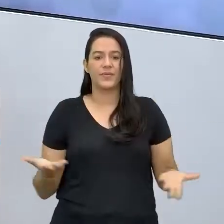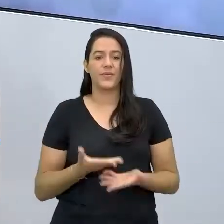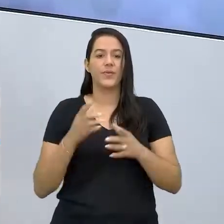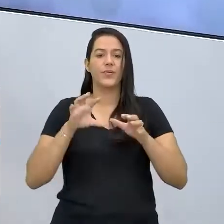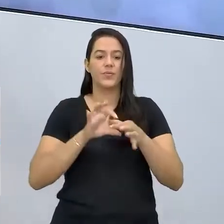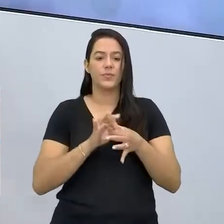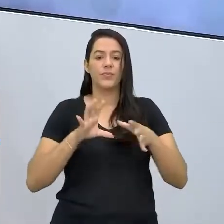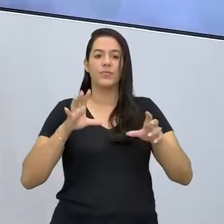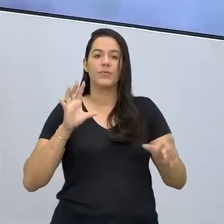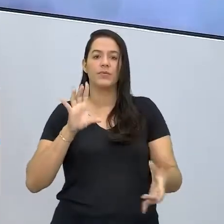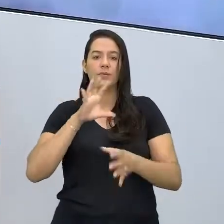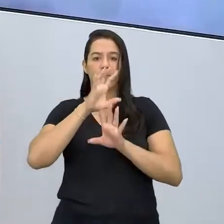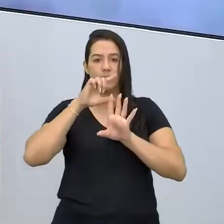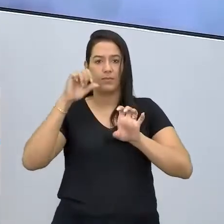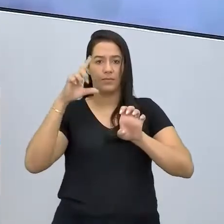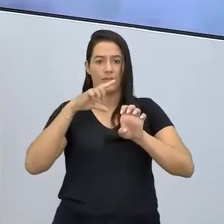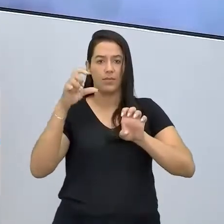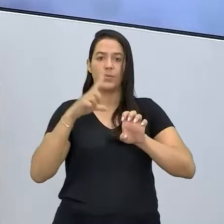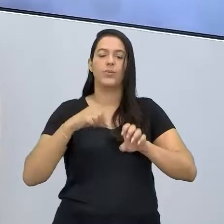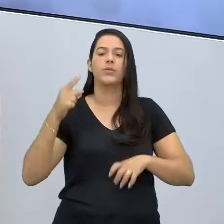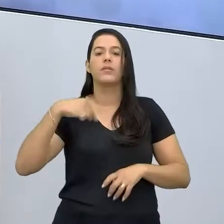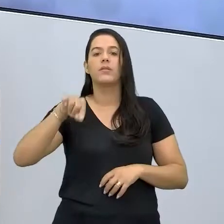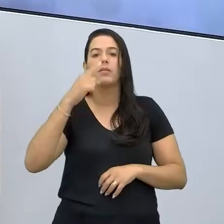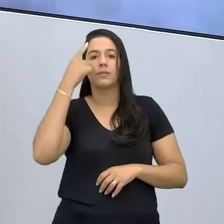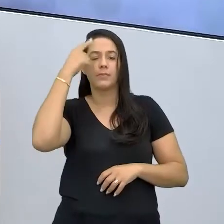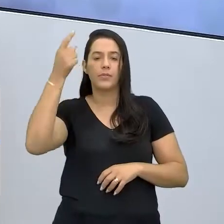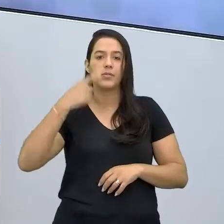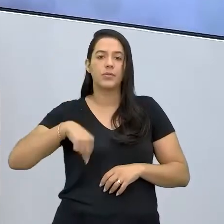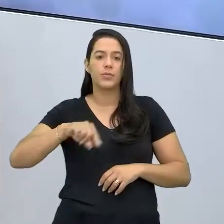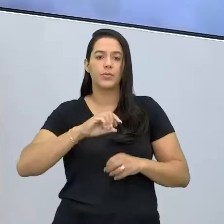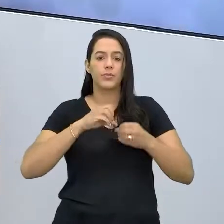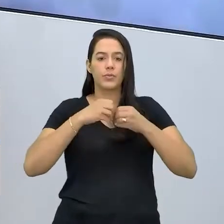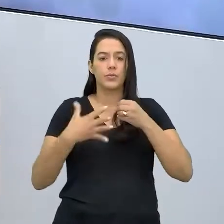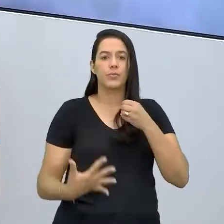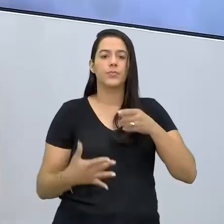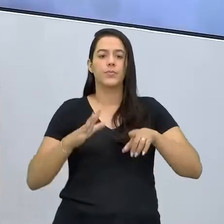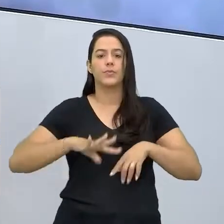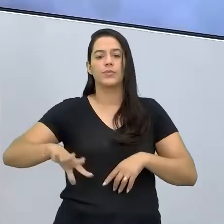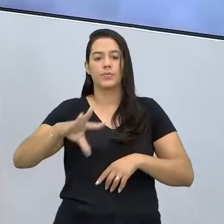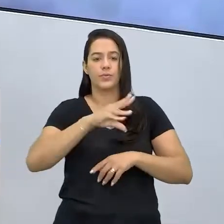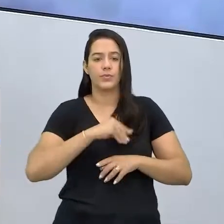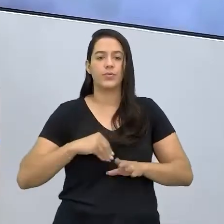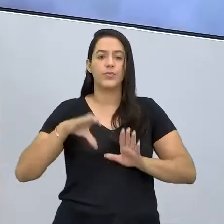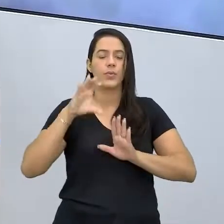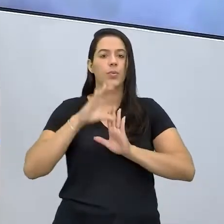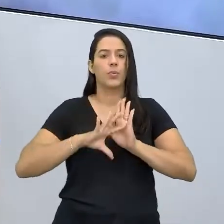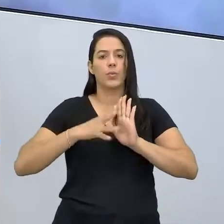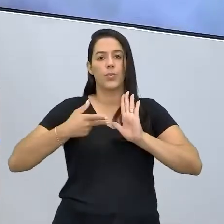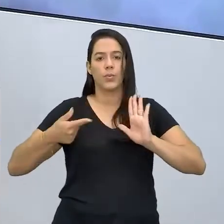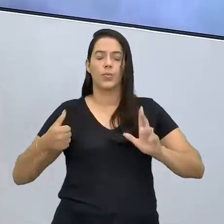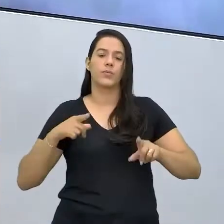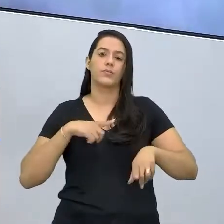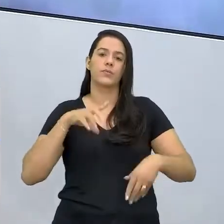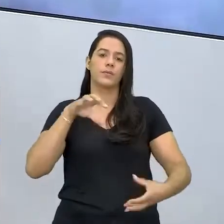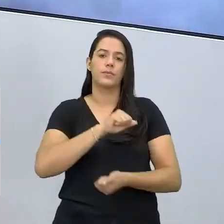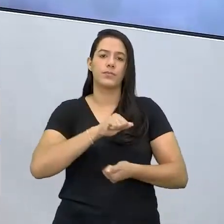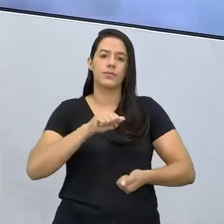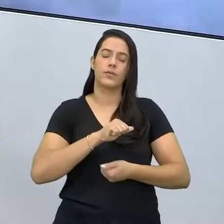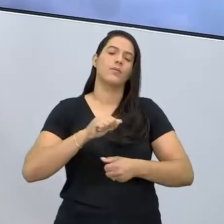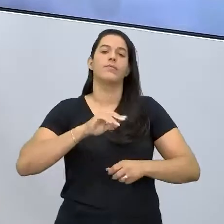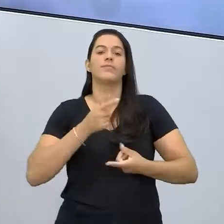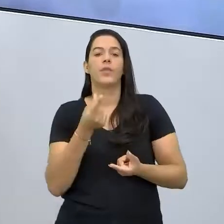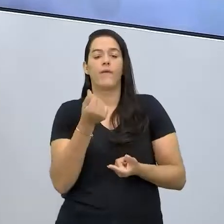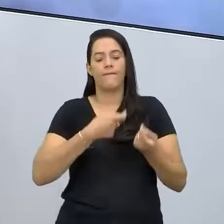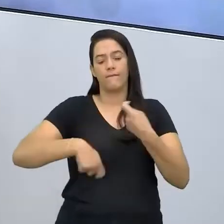Empreendedora. Lembrando que esse componente curricular, ele faz parte da unidade curricular Educação Financeira Sustentável, que por